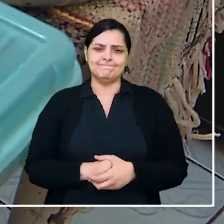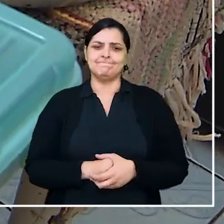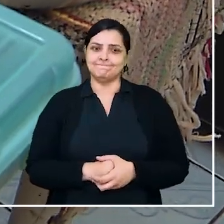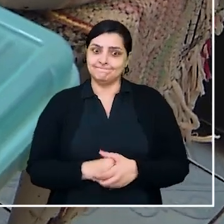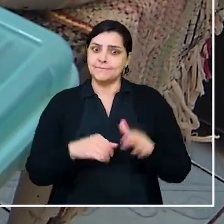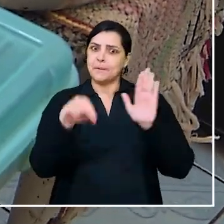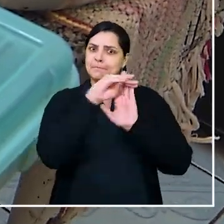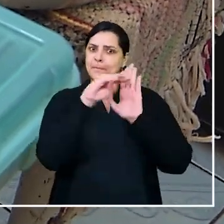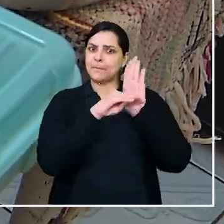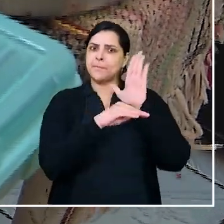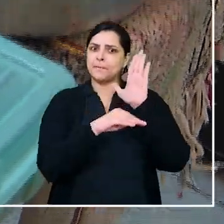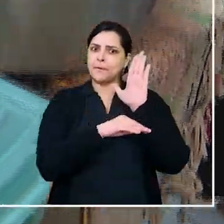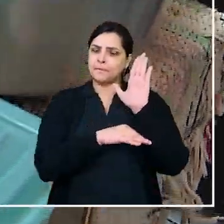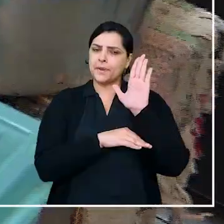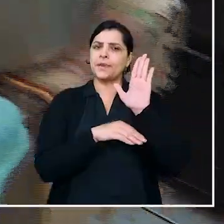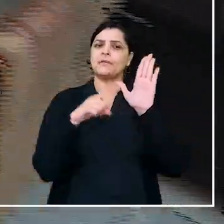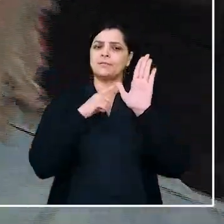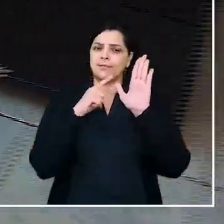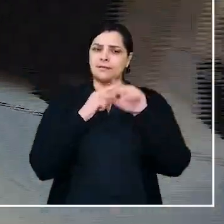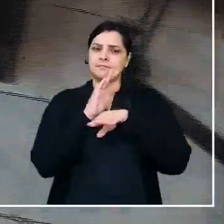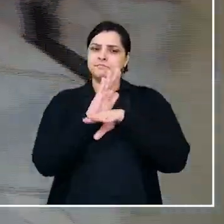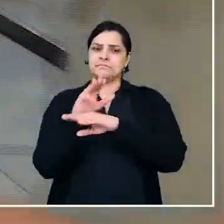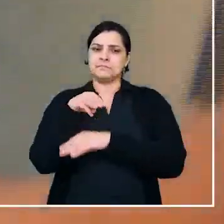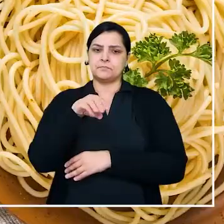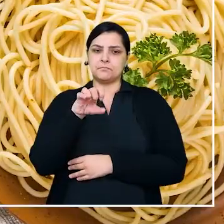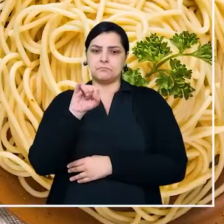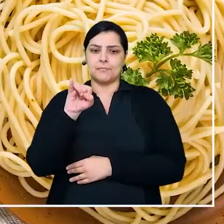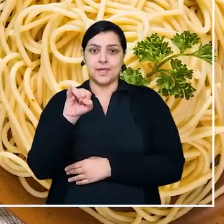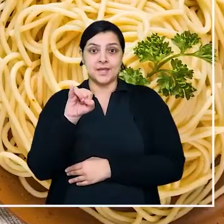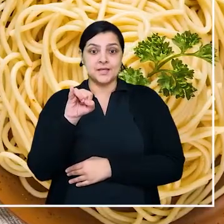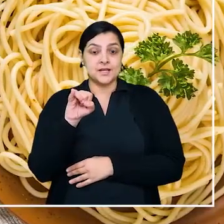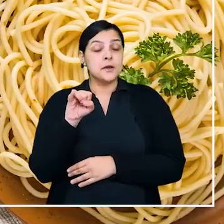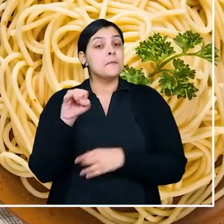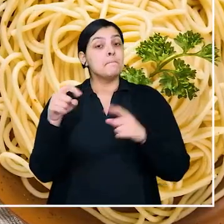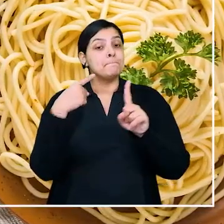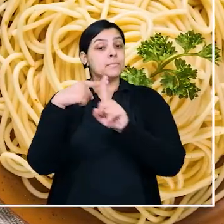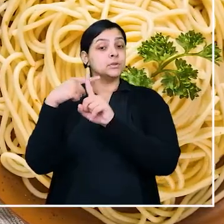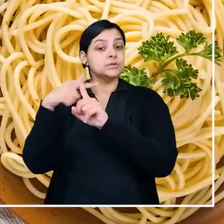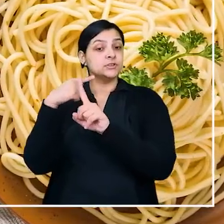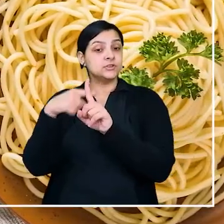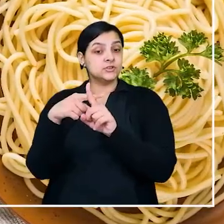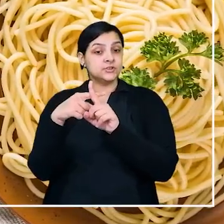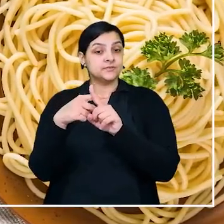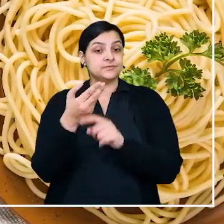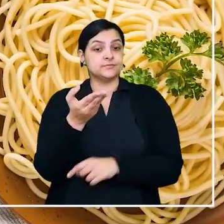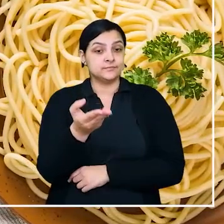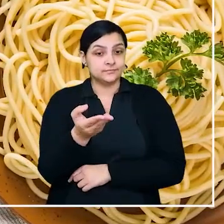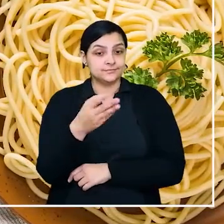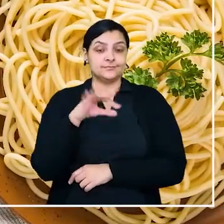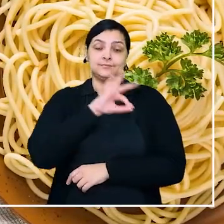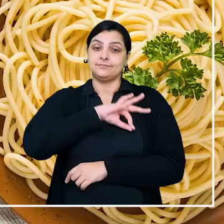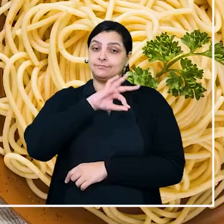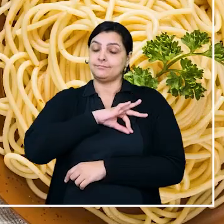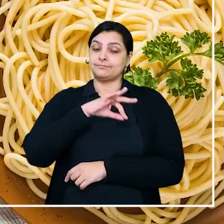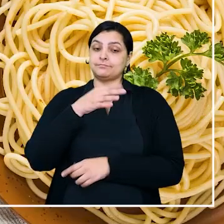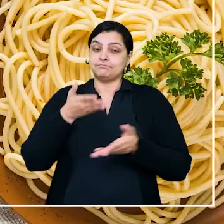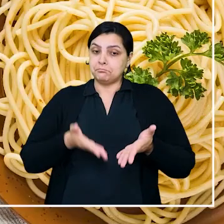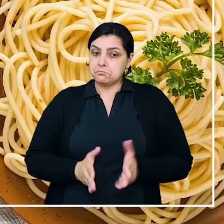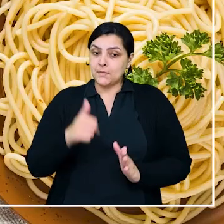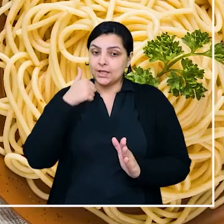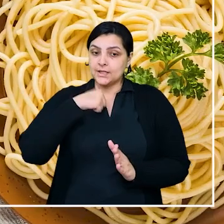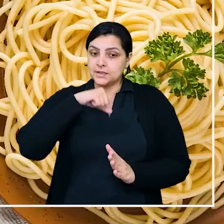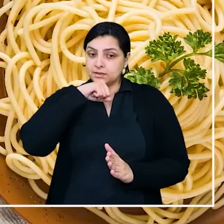verdadeiro cardápio de benefícios em ser MEI. Entre as vantagens previdenciárias, por exemplo, estão salário